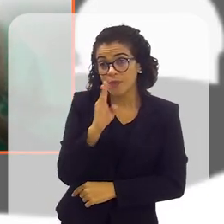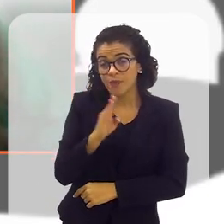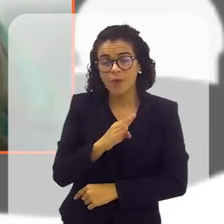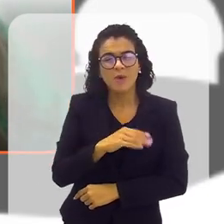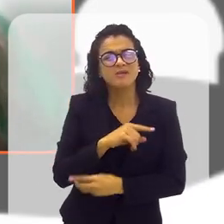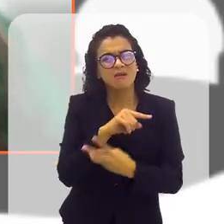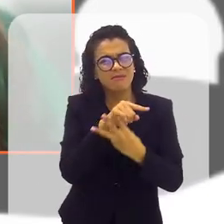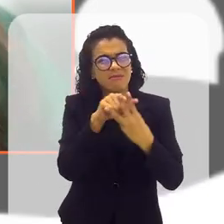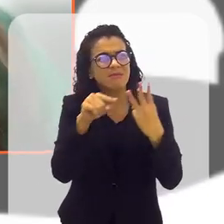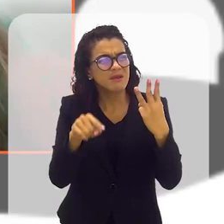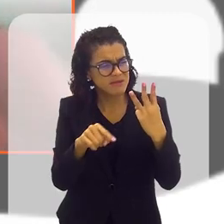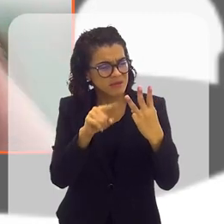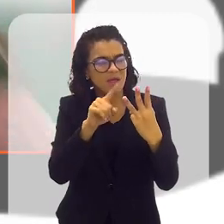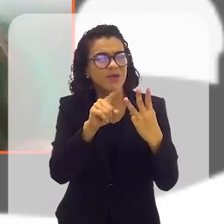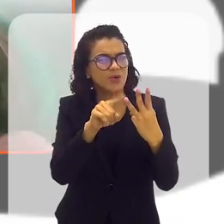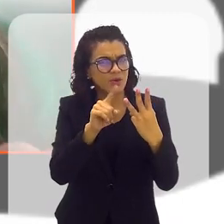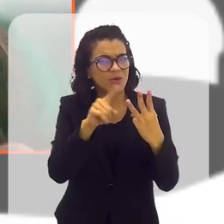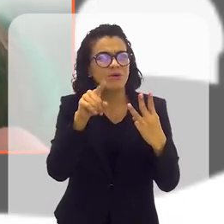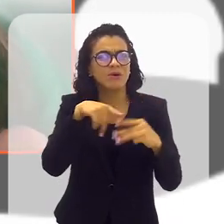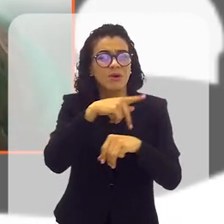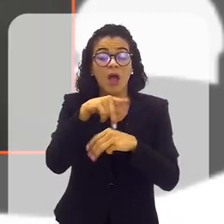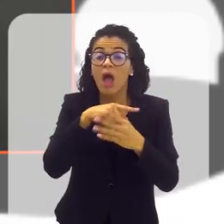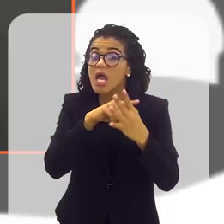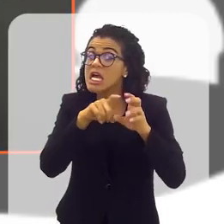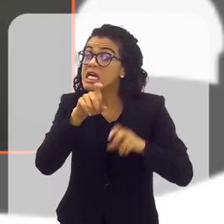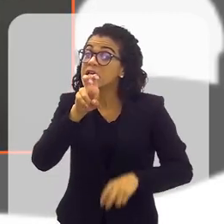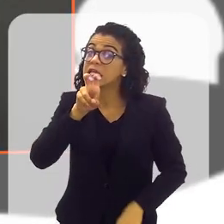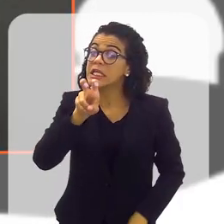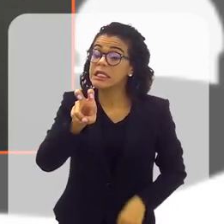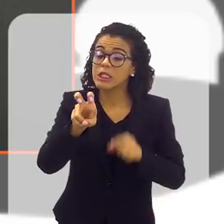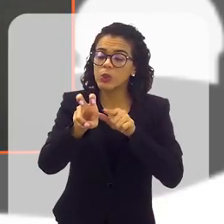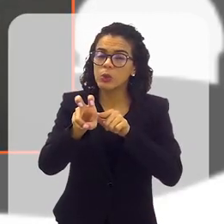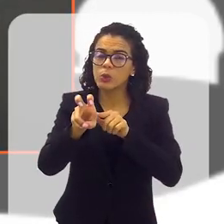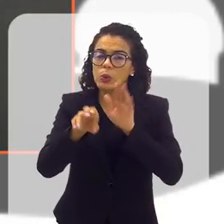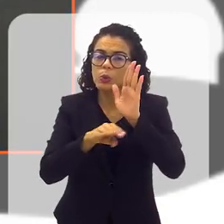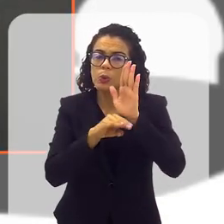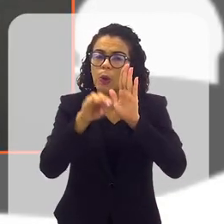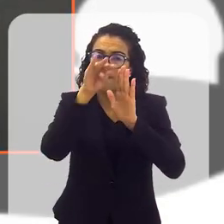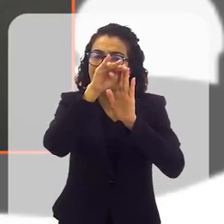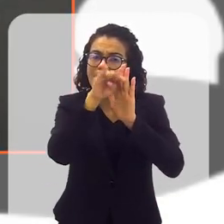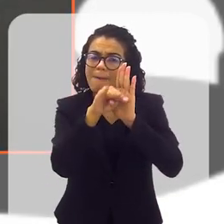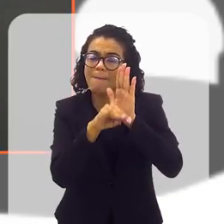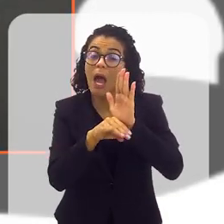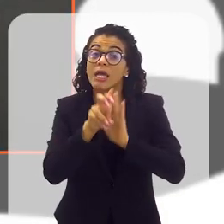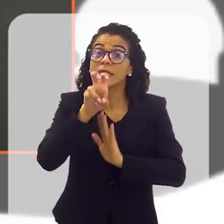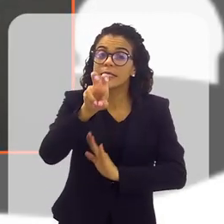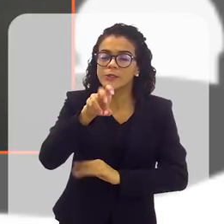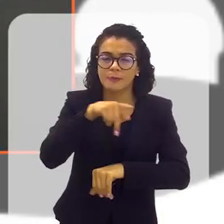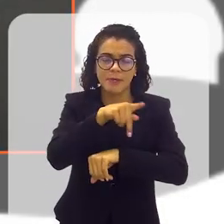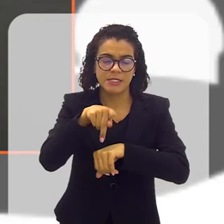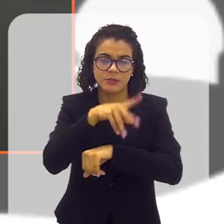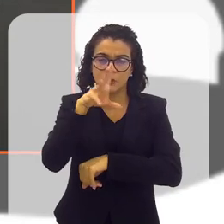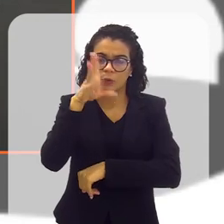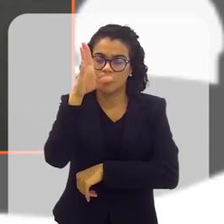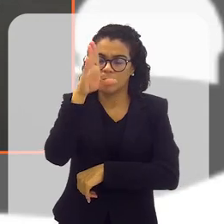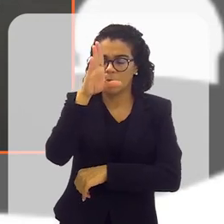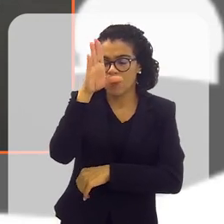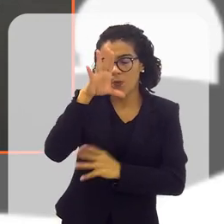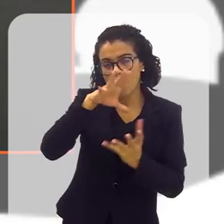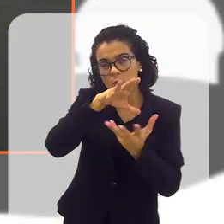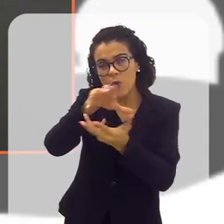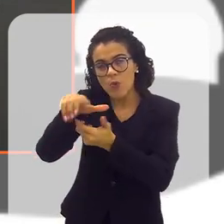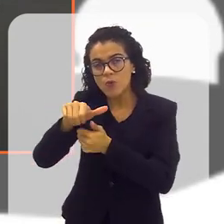temos... O Brasil é o terceiro país... O quinto país do mundo em número de feminicídios e um dos